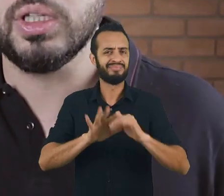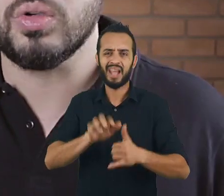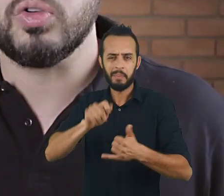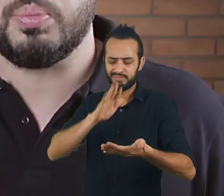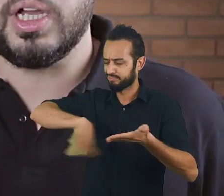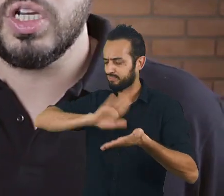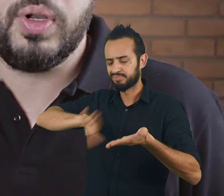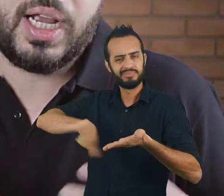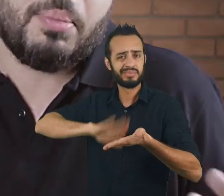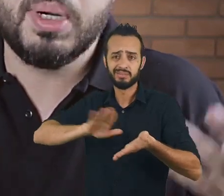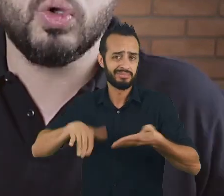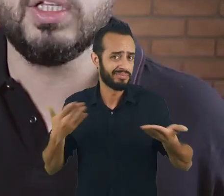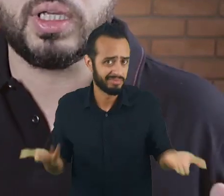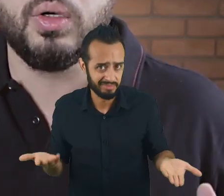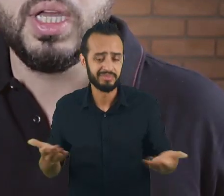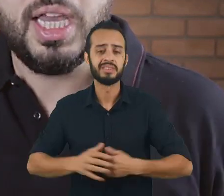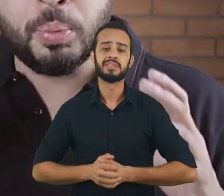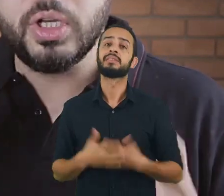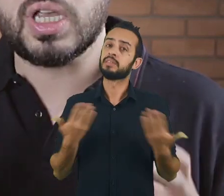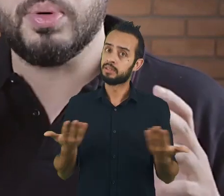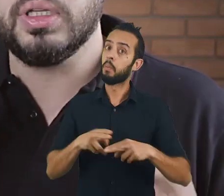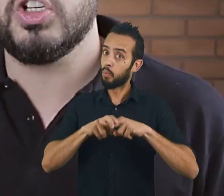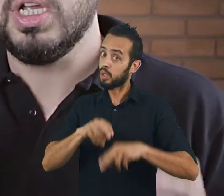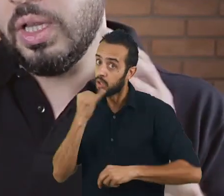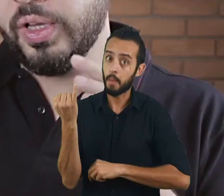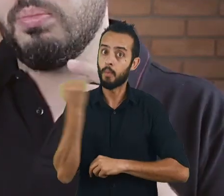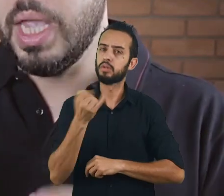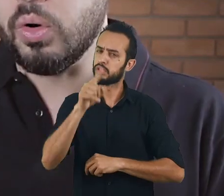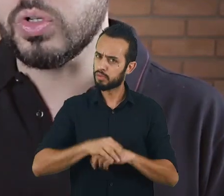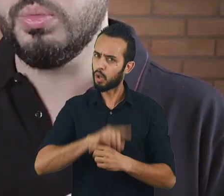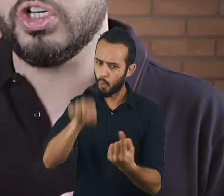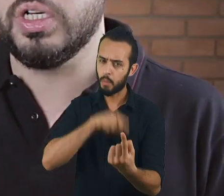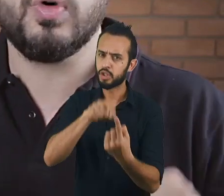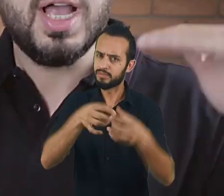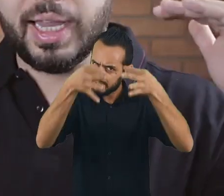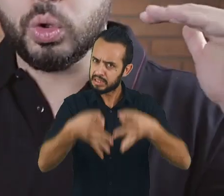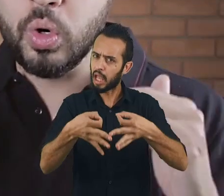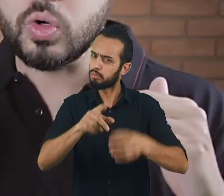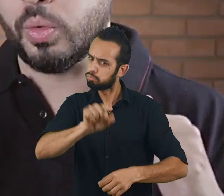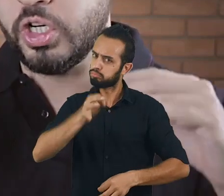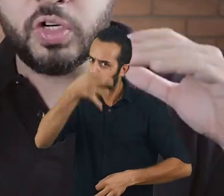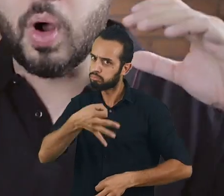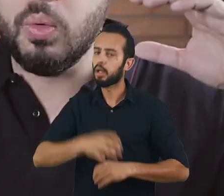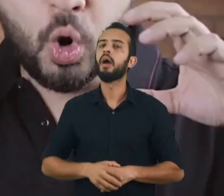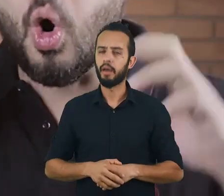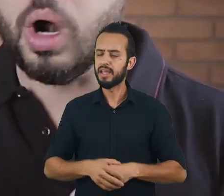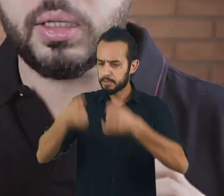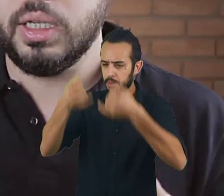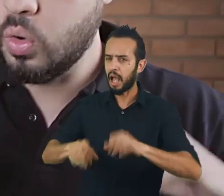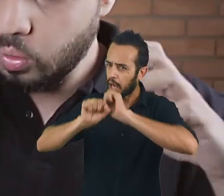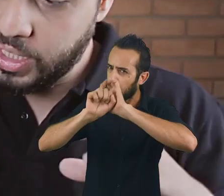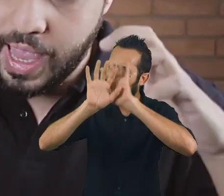desmotivando a usar o seu aplicativo, ele acaba abandonando aquilo. Então por isso que é importante, define bem qual é seu objetivo, reduz o seu objetivo ao